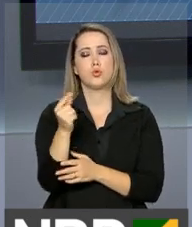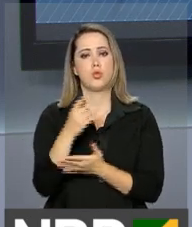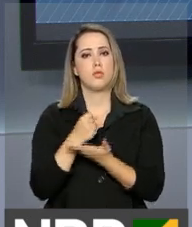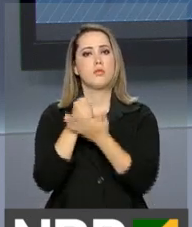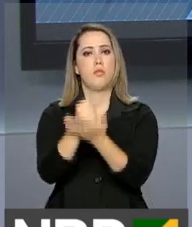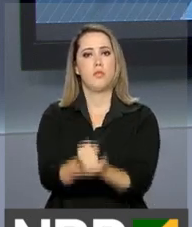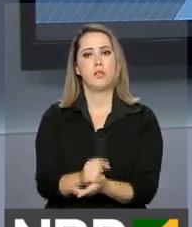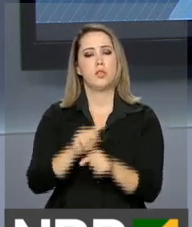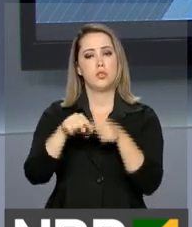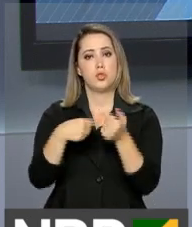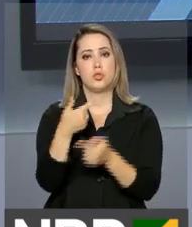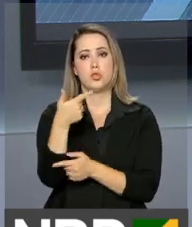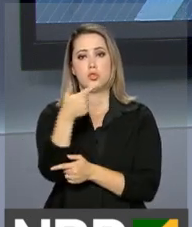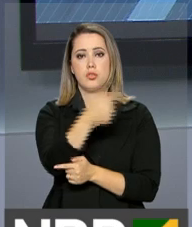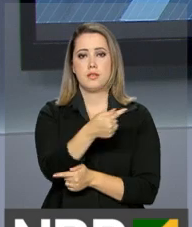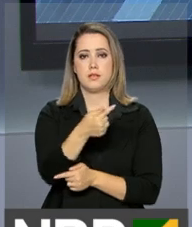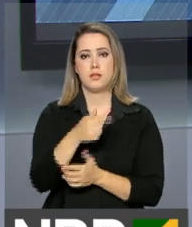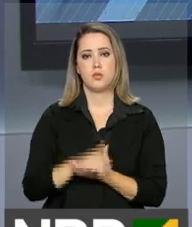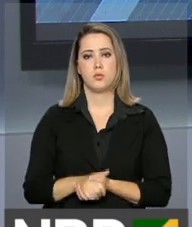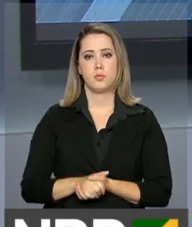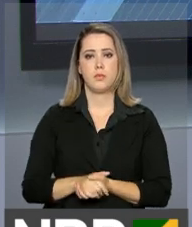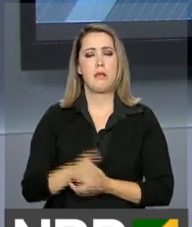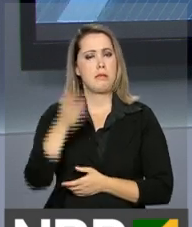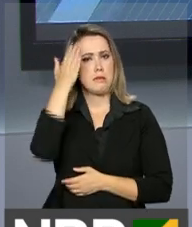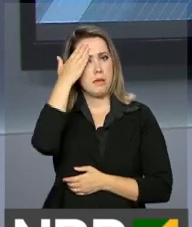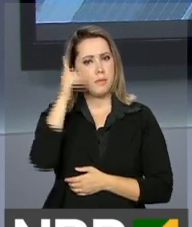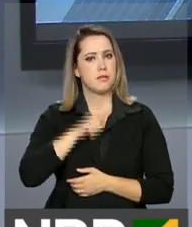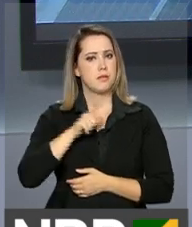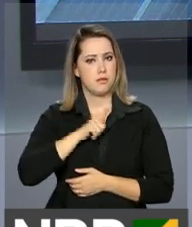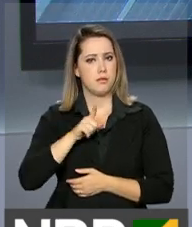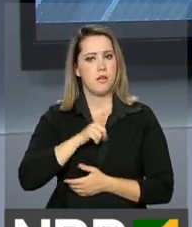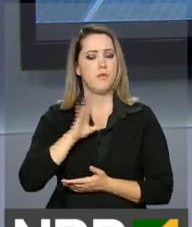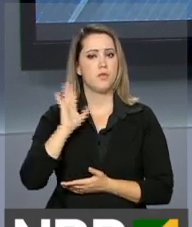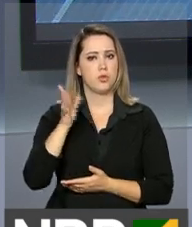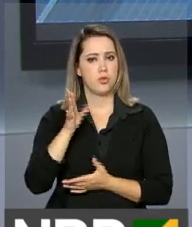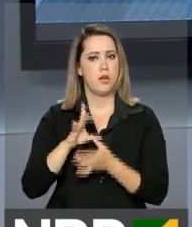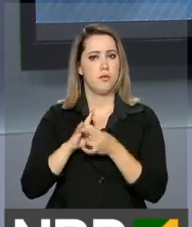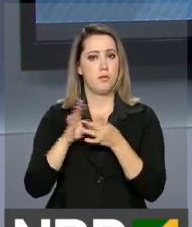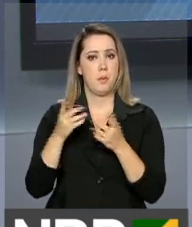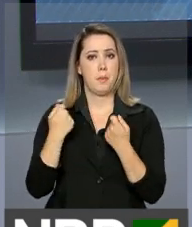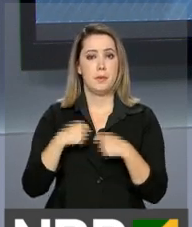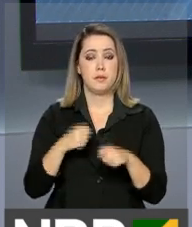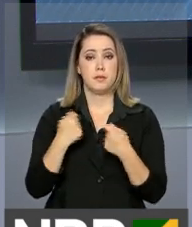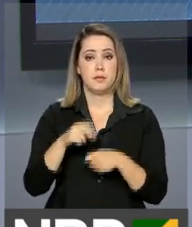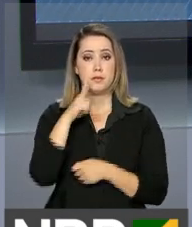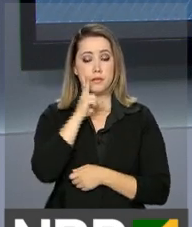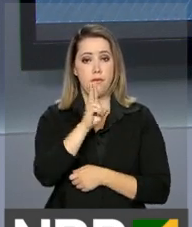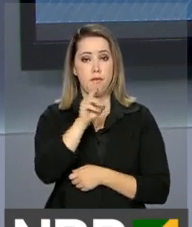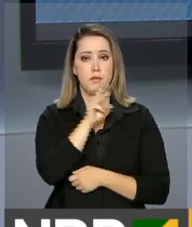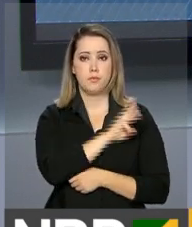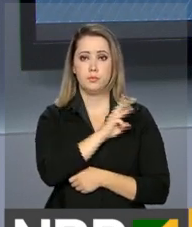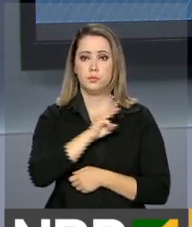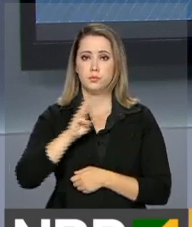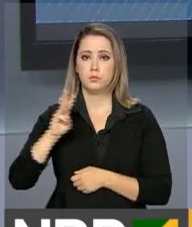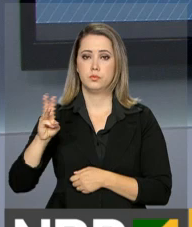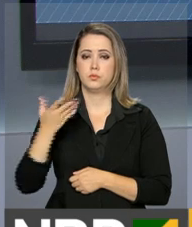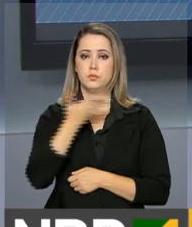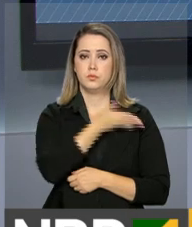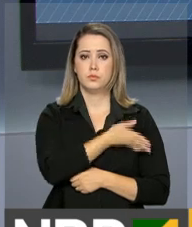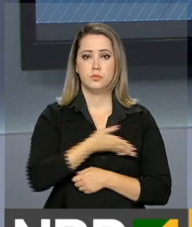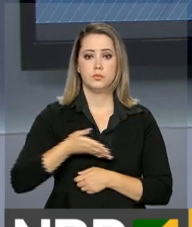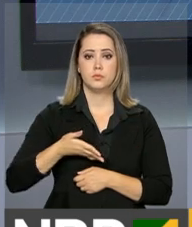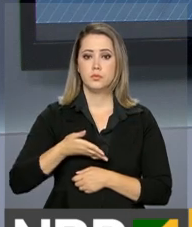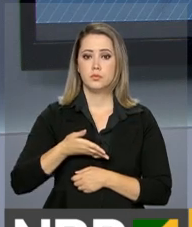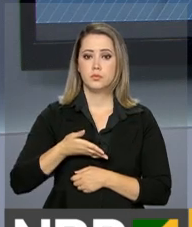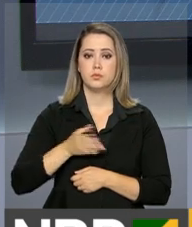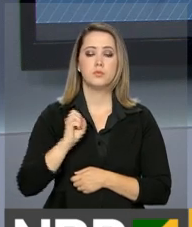disponível no próximo dia 17. Para saber se teve a restituição liberada, o contribuinte deve acessar a página